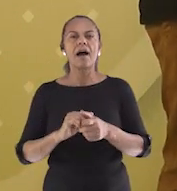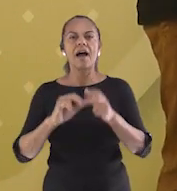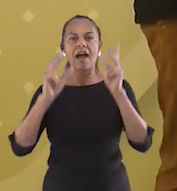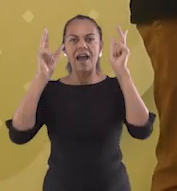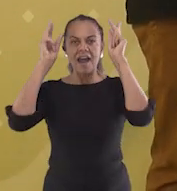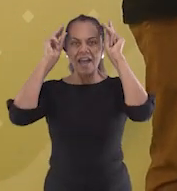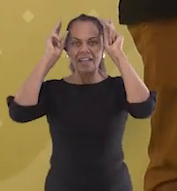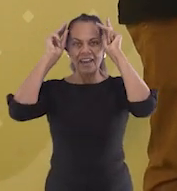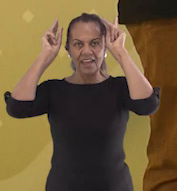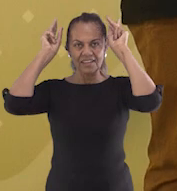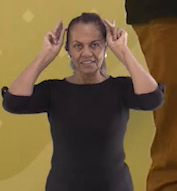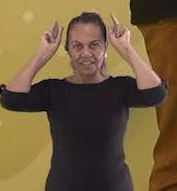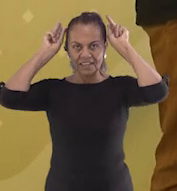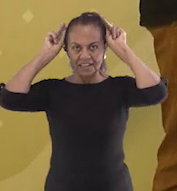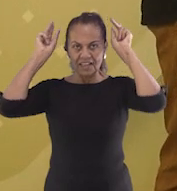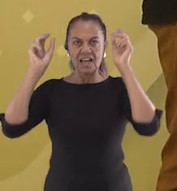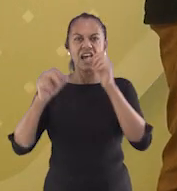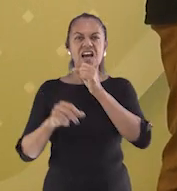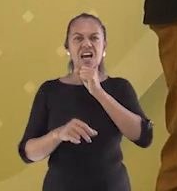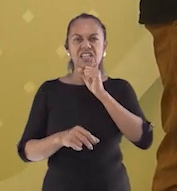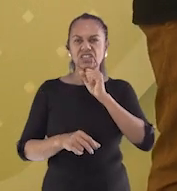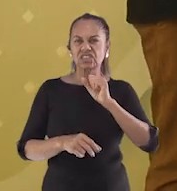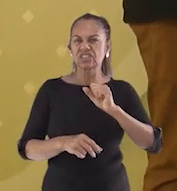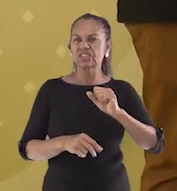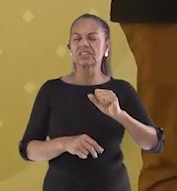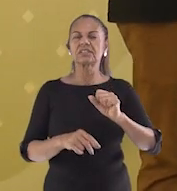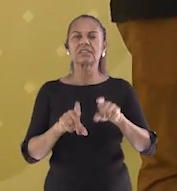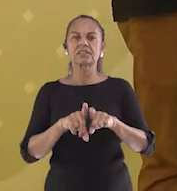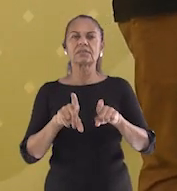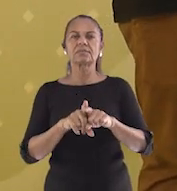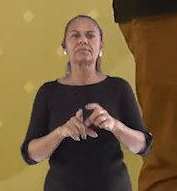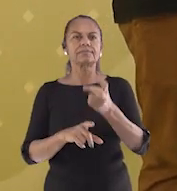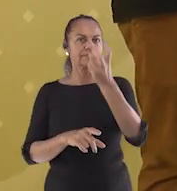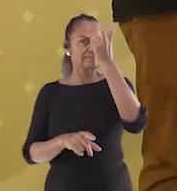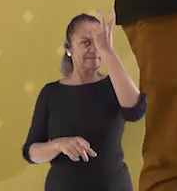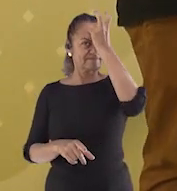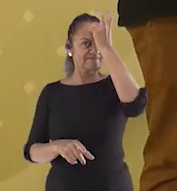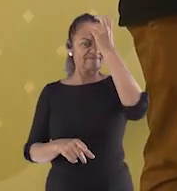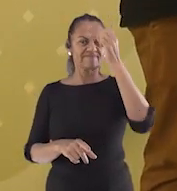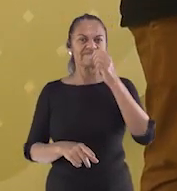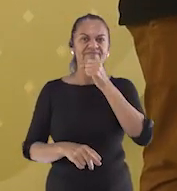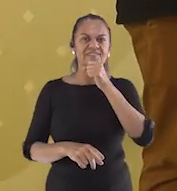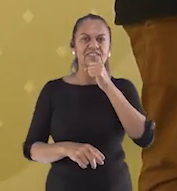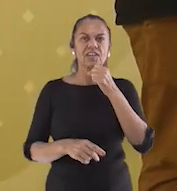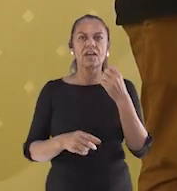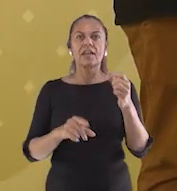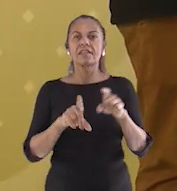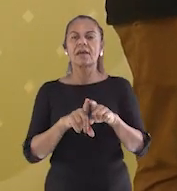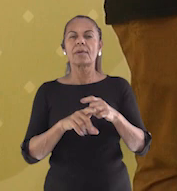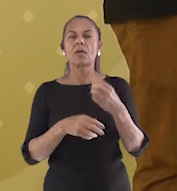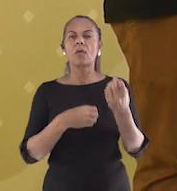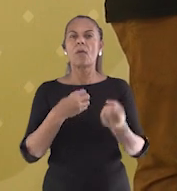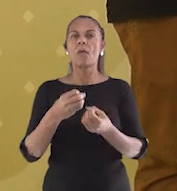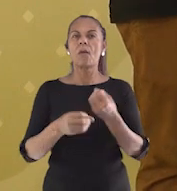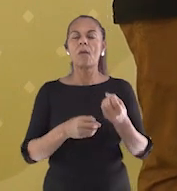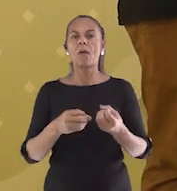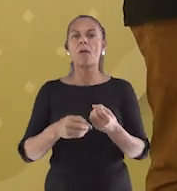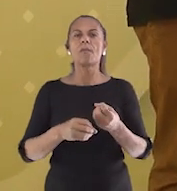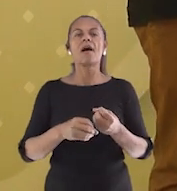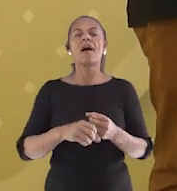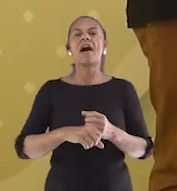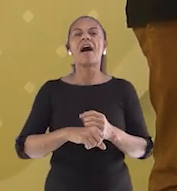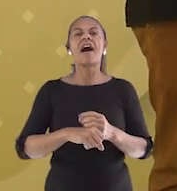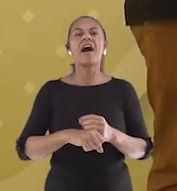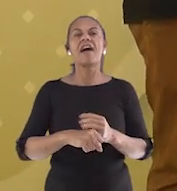de ciências que mostra como foi a evolução humana na Terra. A gente vai lançar uma série nova agora, inclusive, que chama